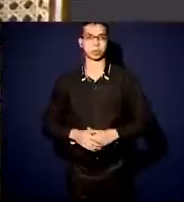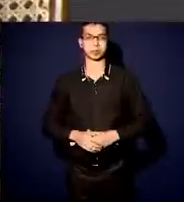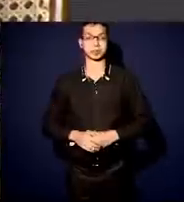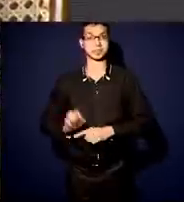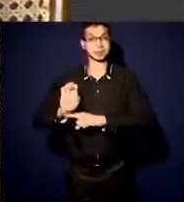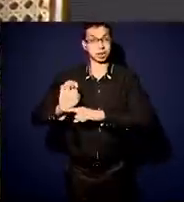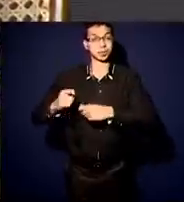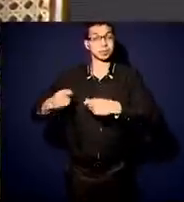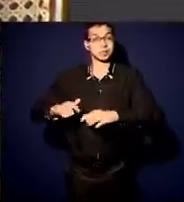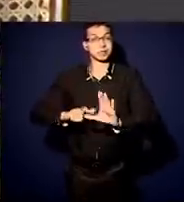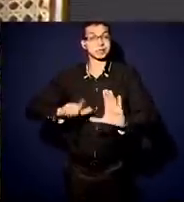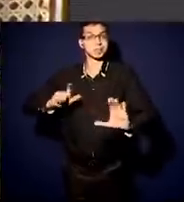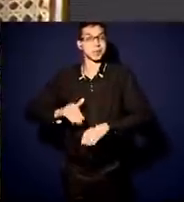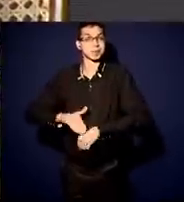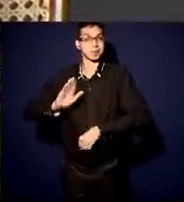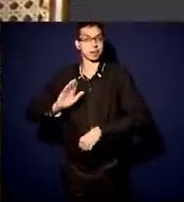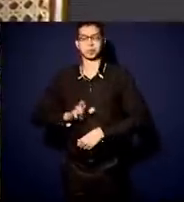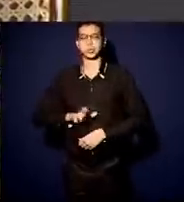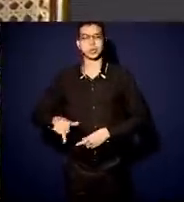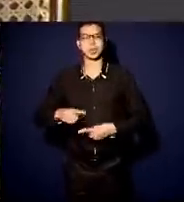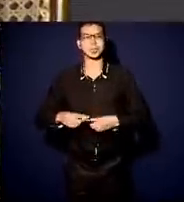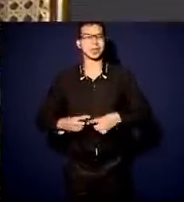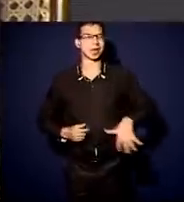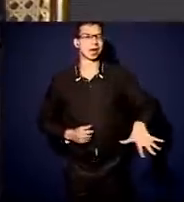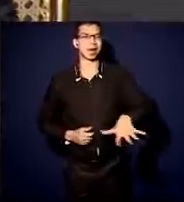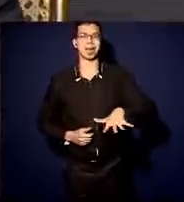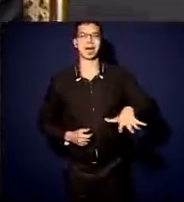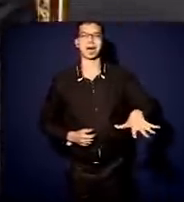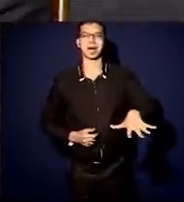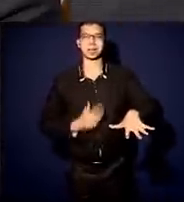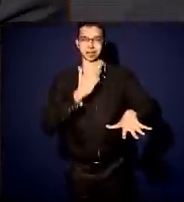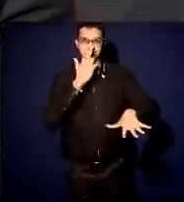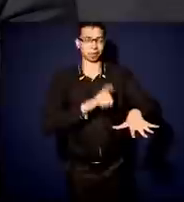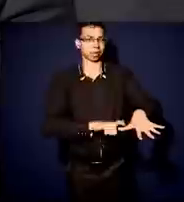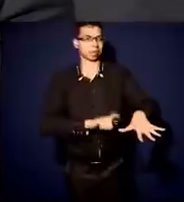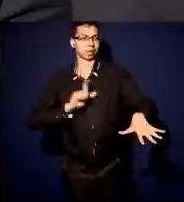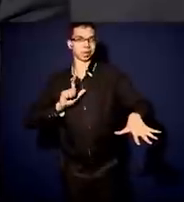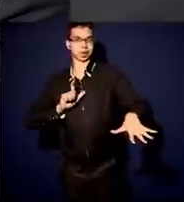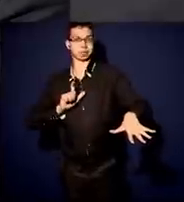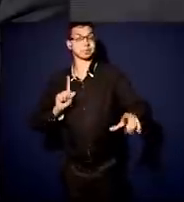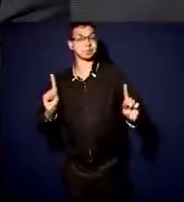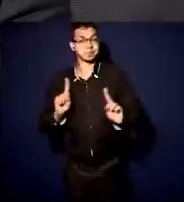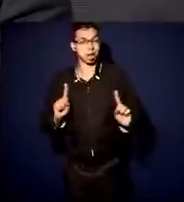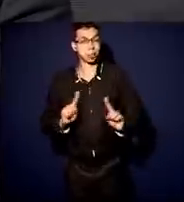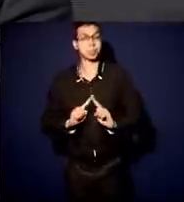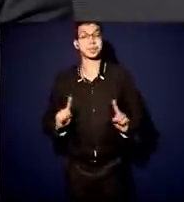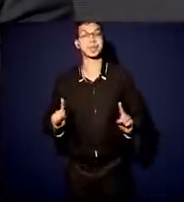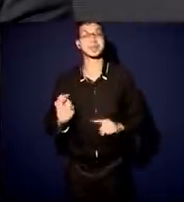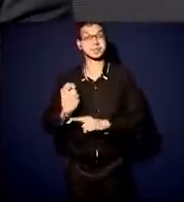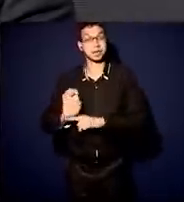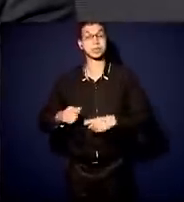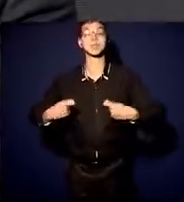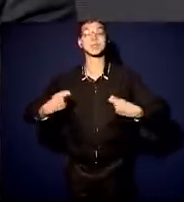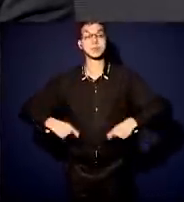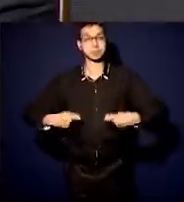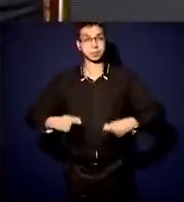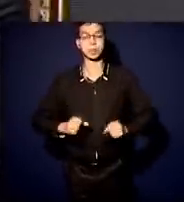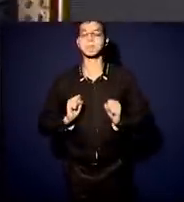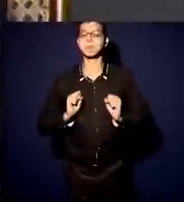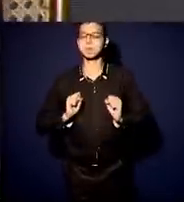das áreas, mas porque o papel dele pode e deve ser o de estabelecer regras,